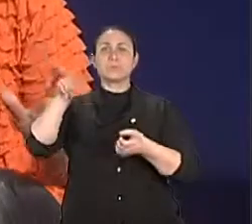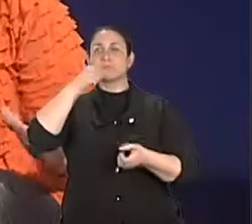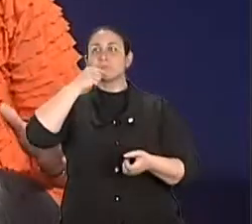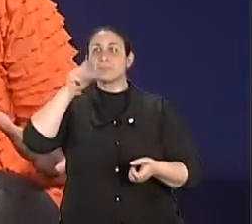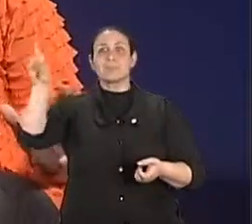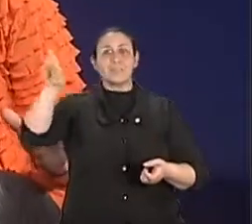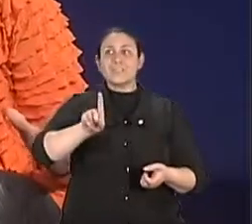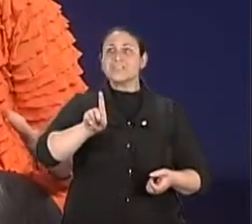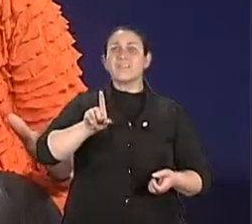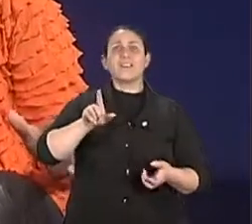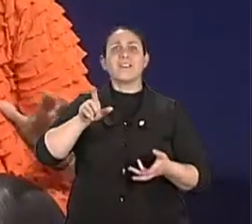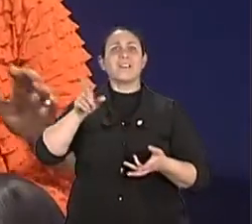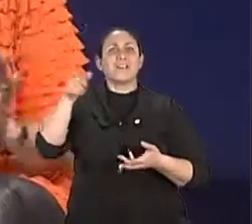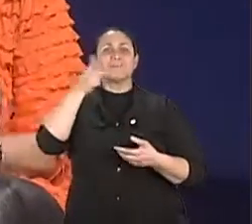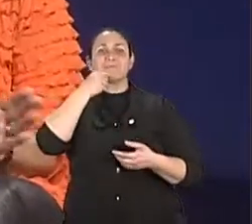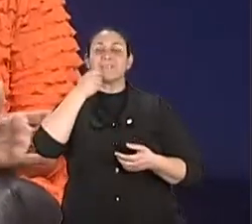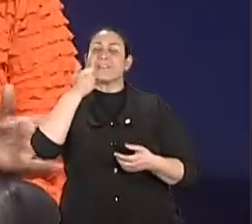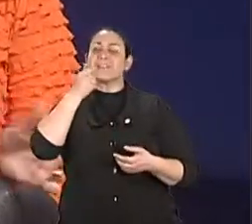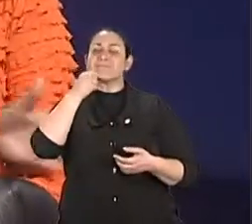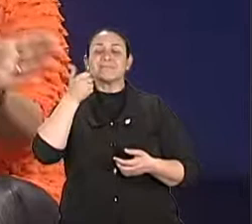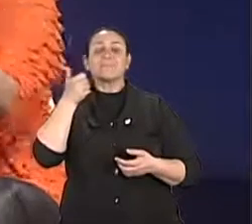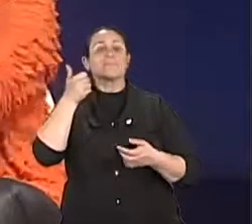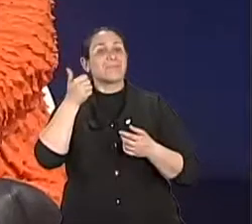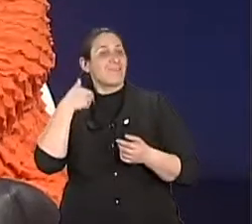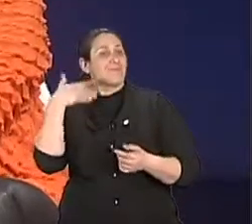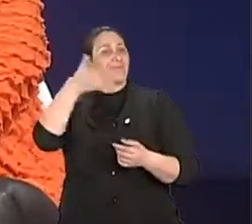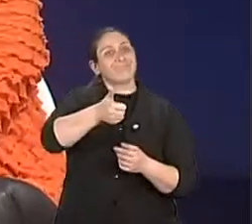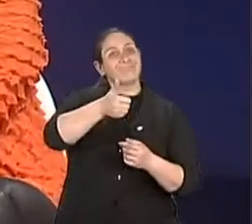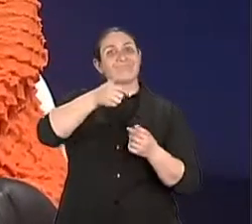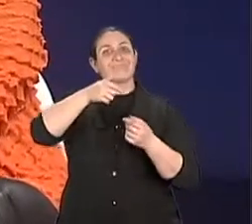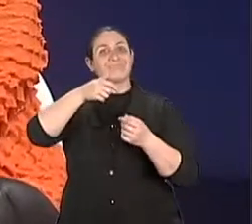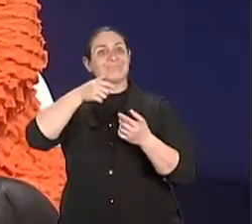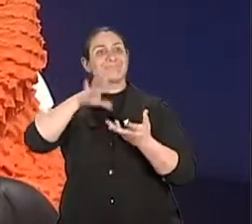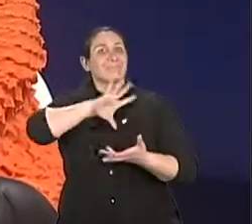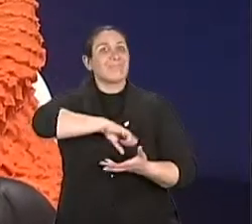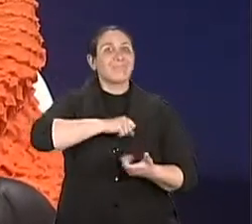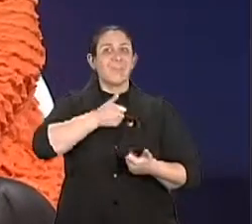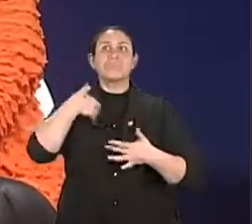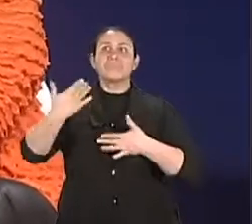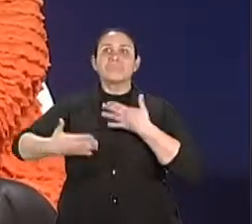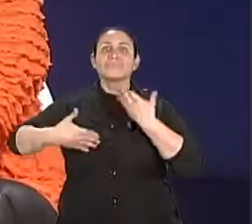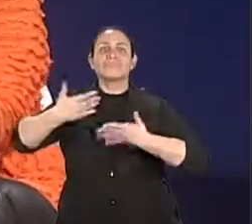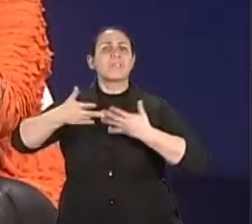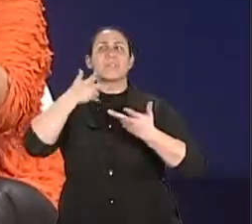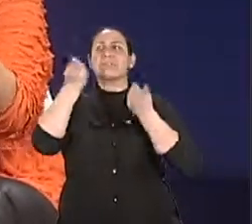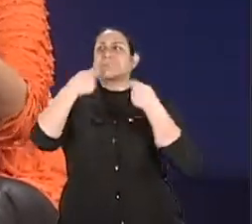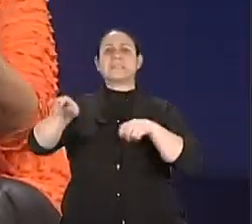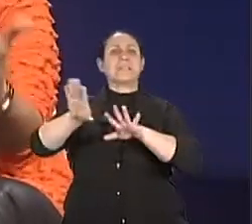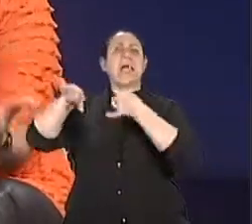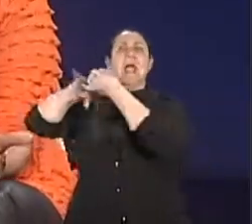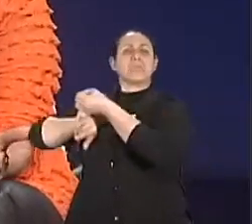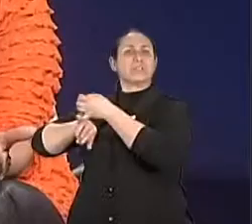maravilhosas de tarde, entendeu? Até que eles conseguiram trazer isso pra uma relação normal, de não precisar mais ter o